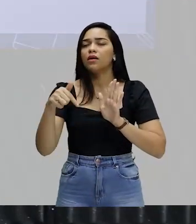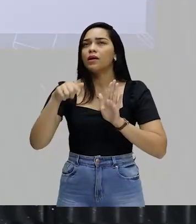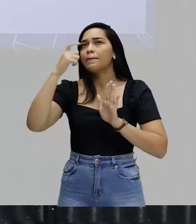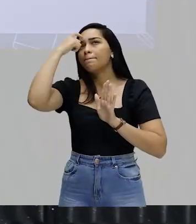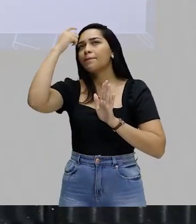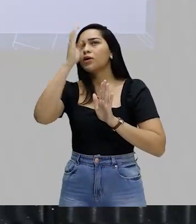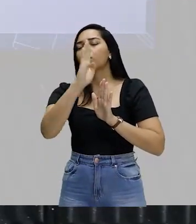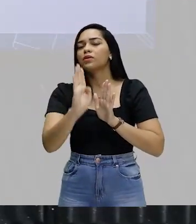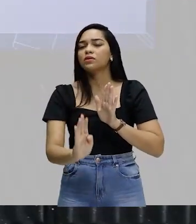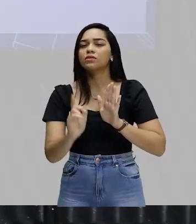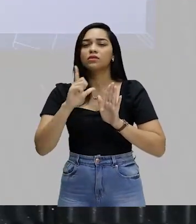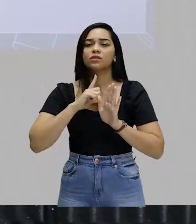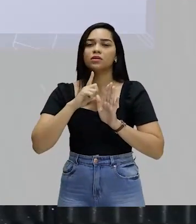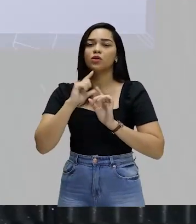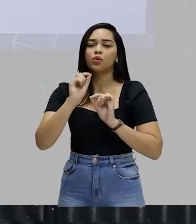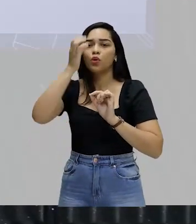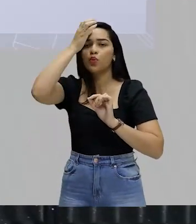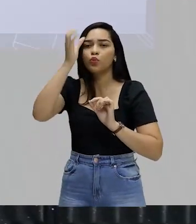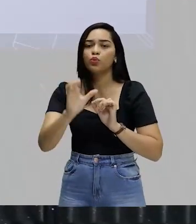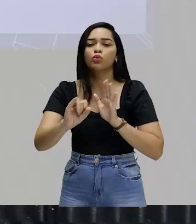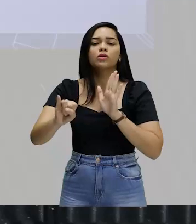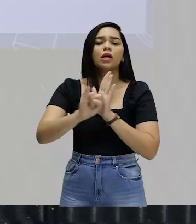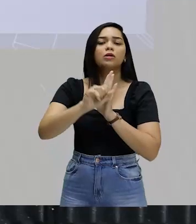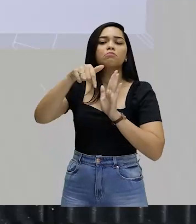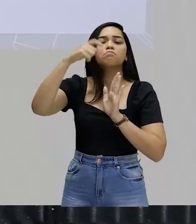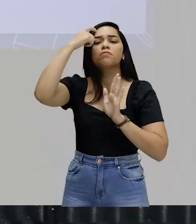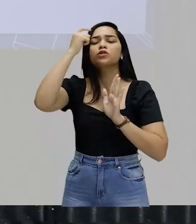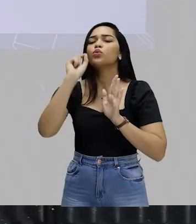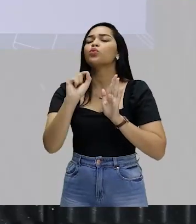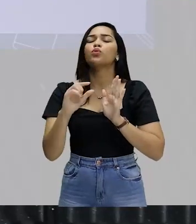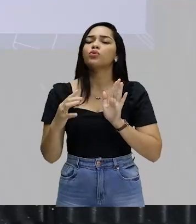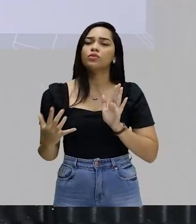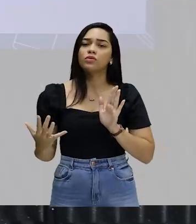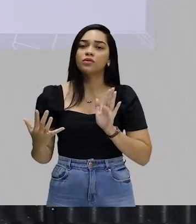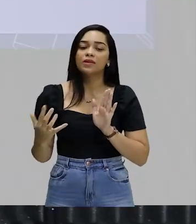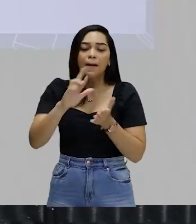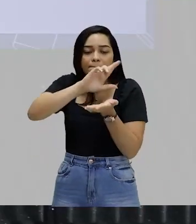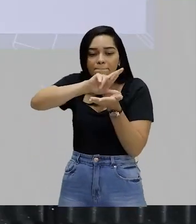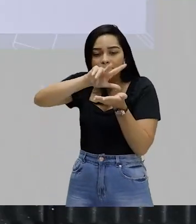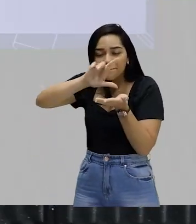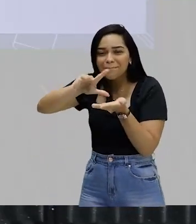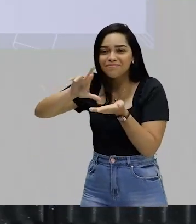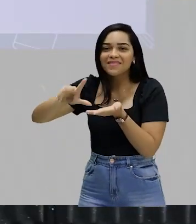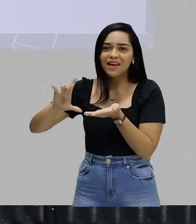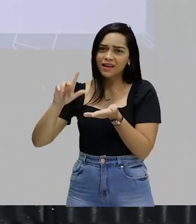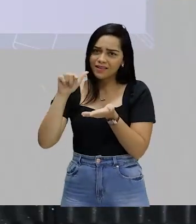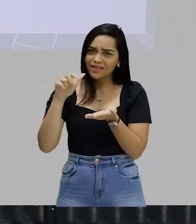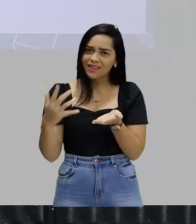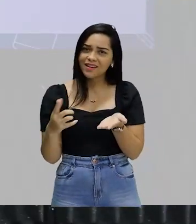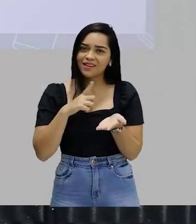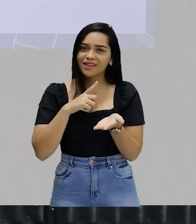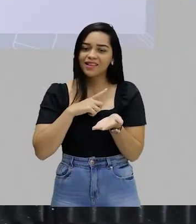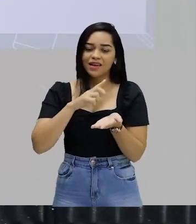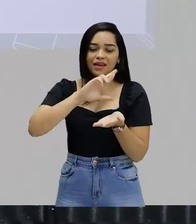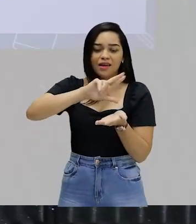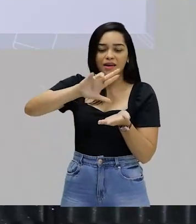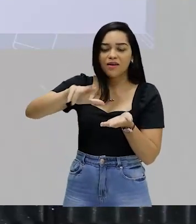pensa no Brasil, enquanto cultura, identidade, a gente pensa em quê? Na diversidade, no multiculturalismo,